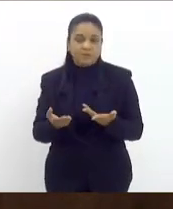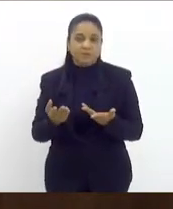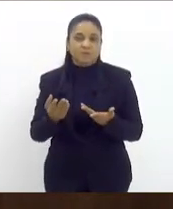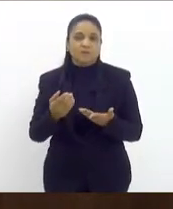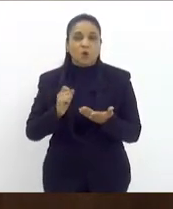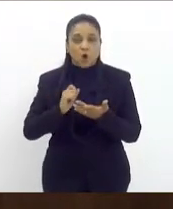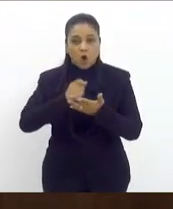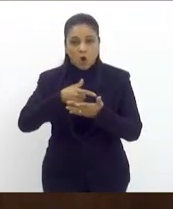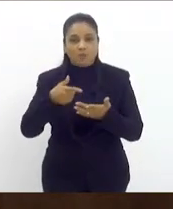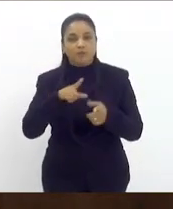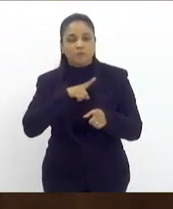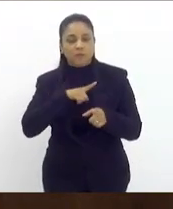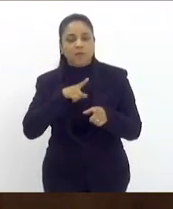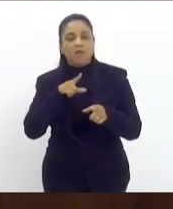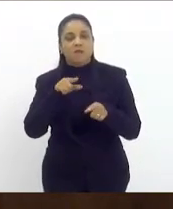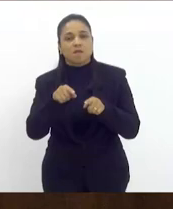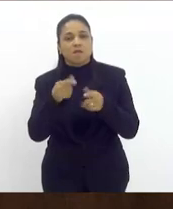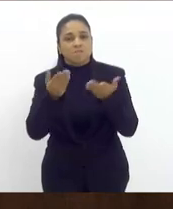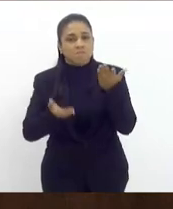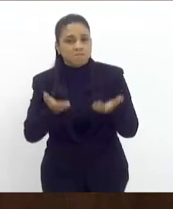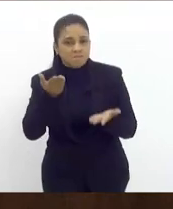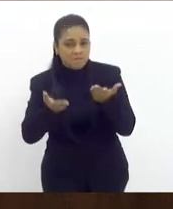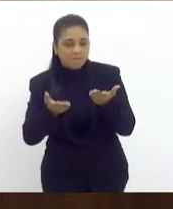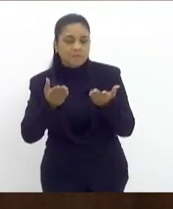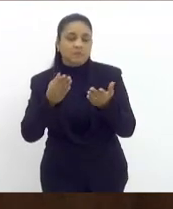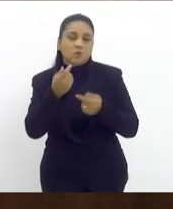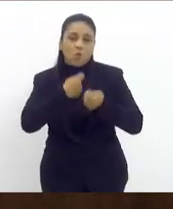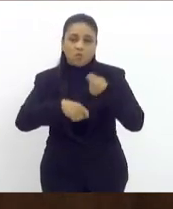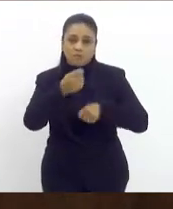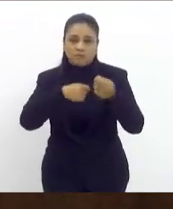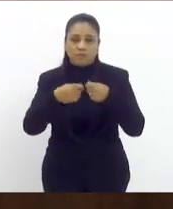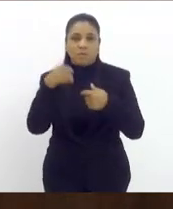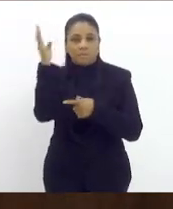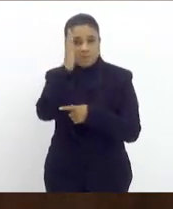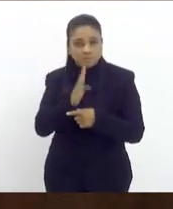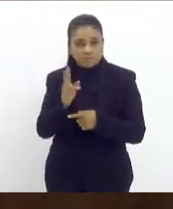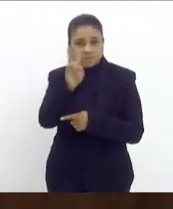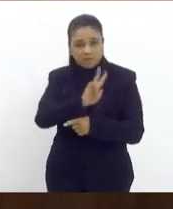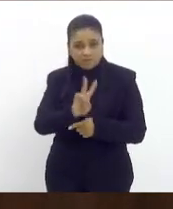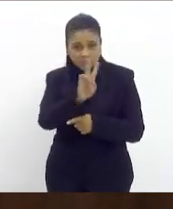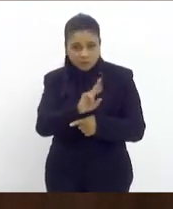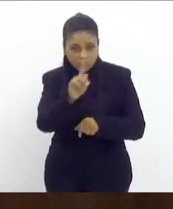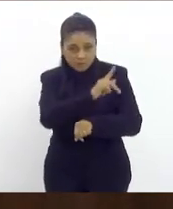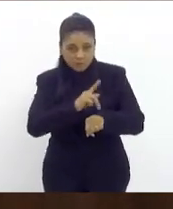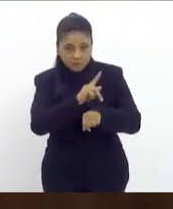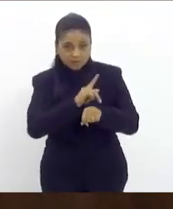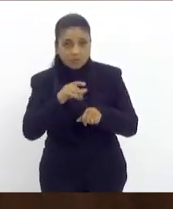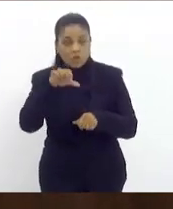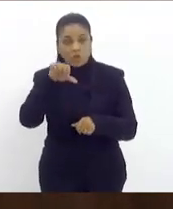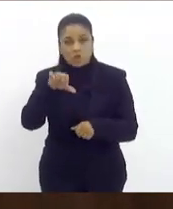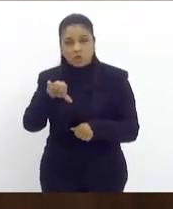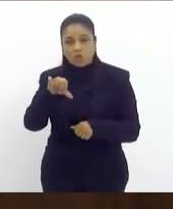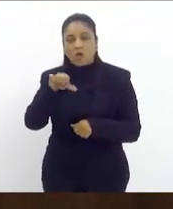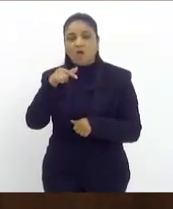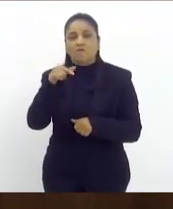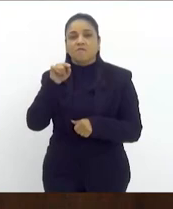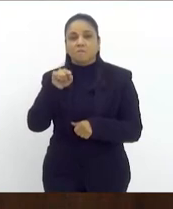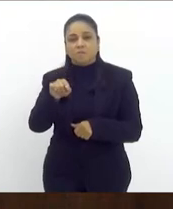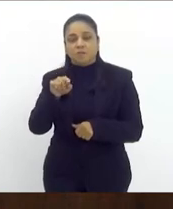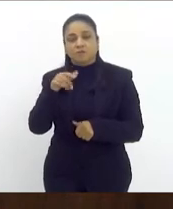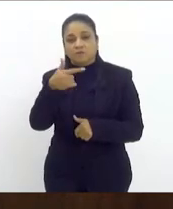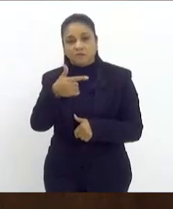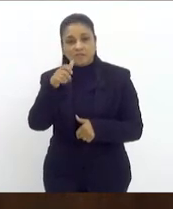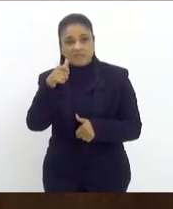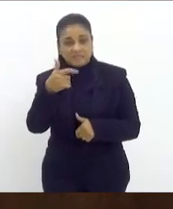importante que a balança comercial entre Brasil e Venezuela nos é favorável com o superávit de 927.5 milhões